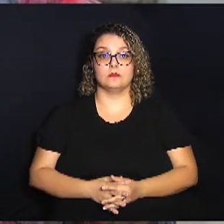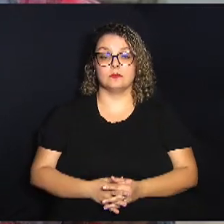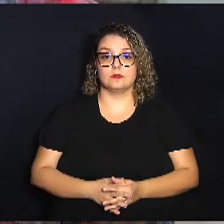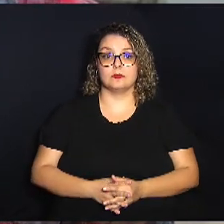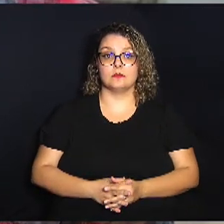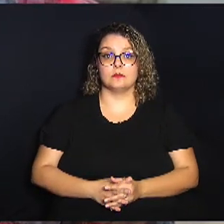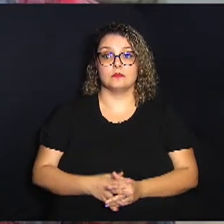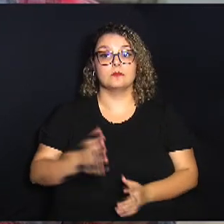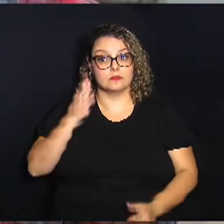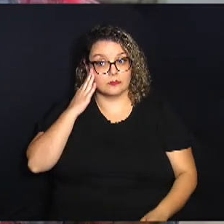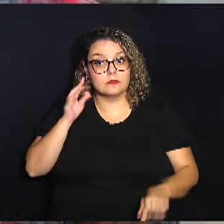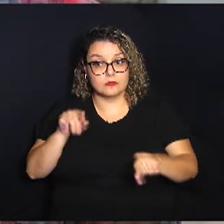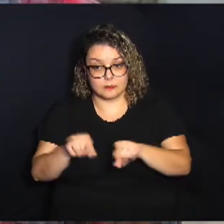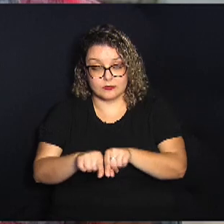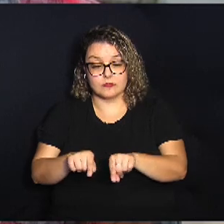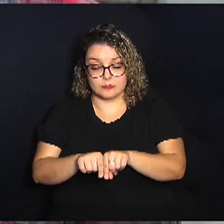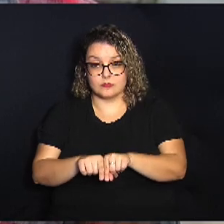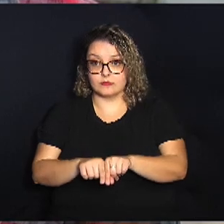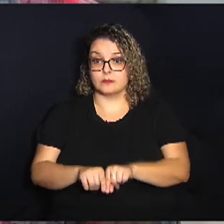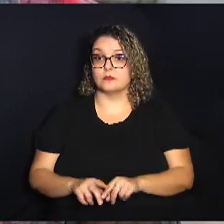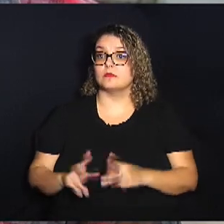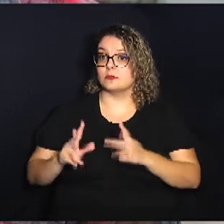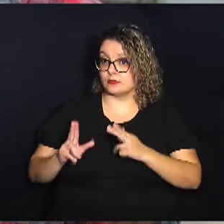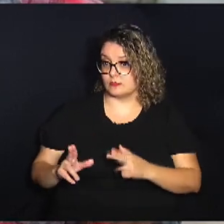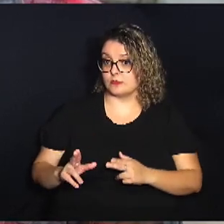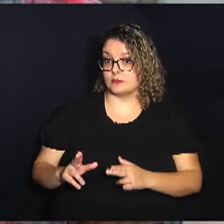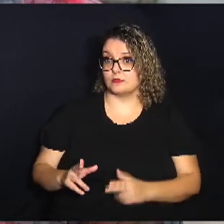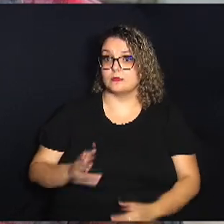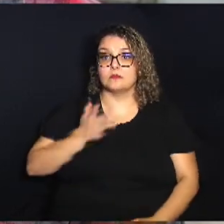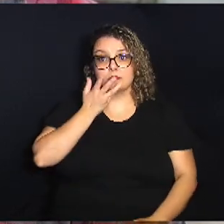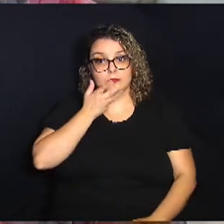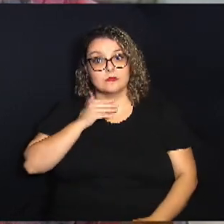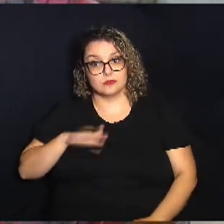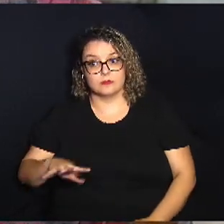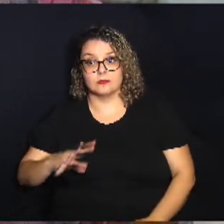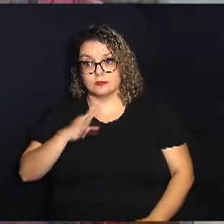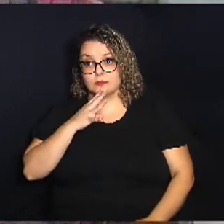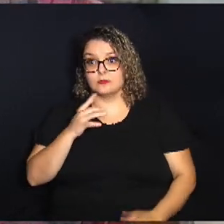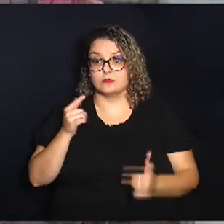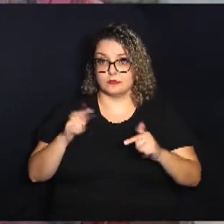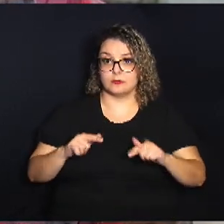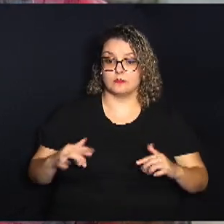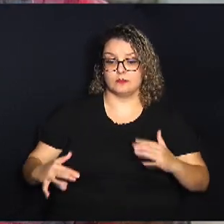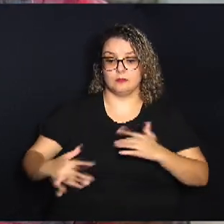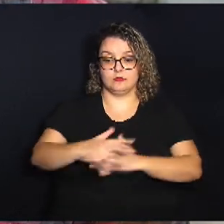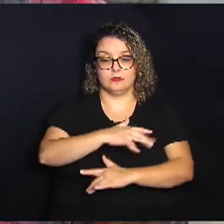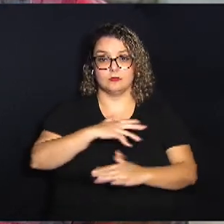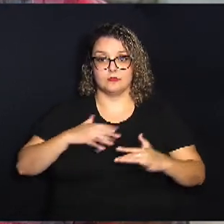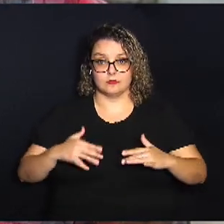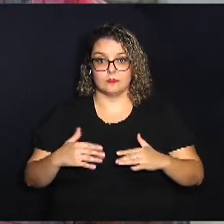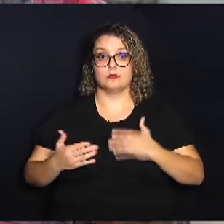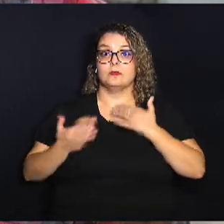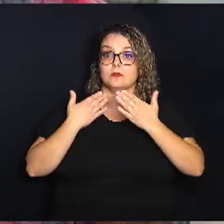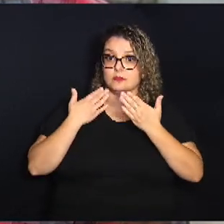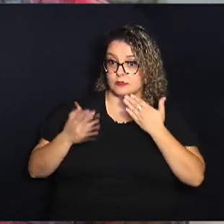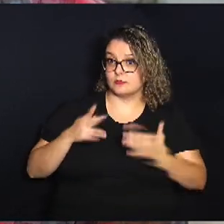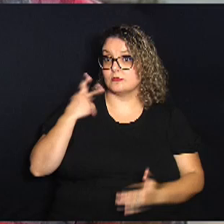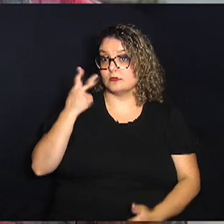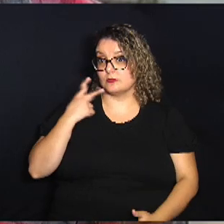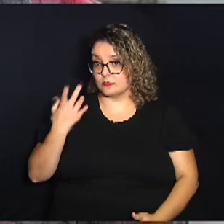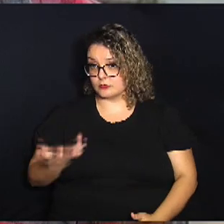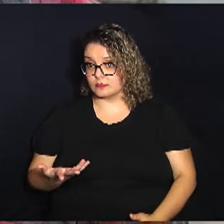também que à medida que os meninos podem conhecer o espaço circular aqui dentro conversar com vereadores